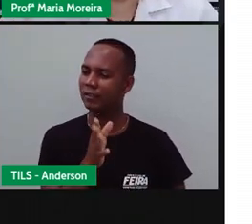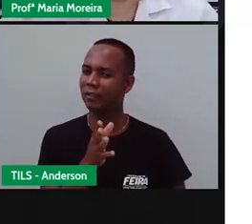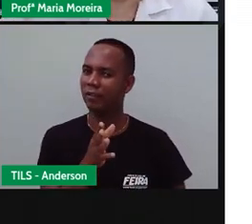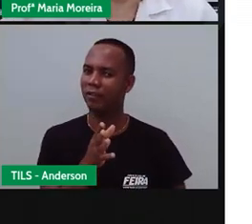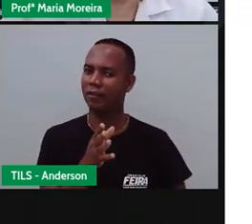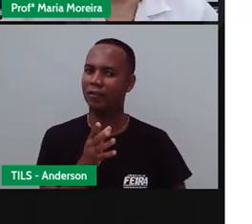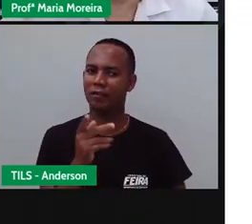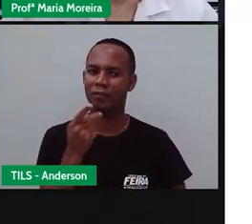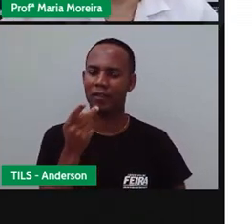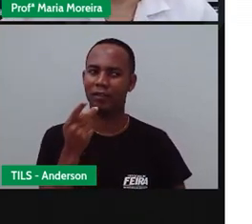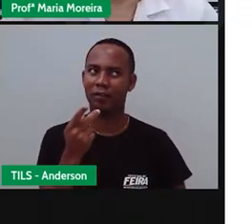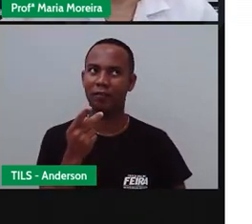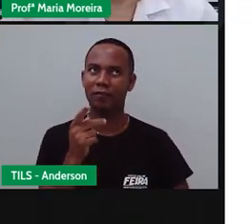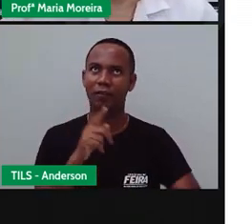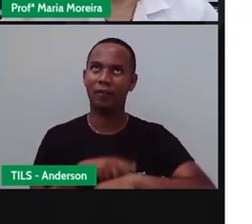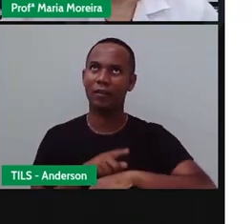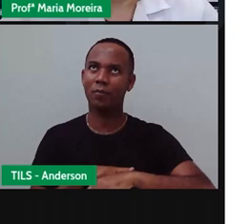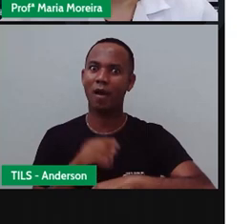voa?